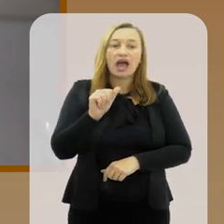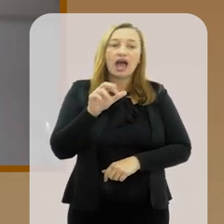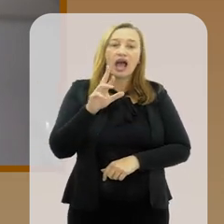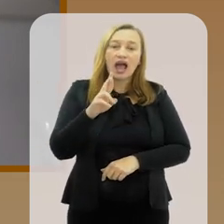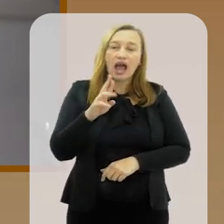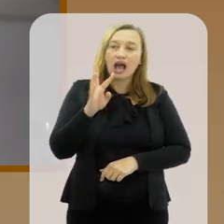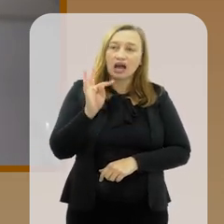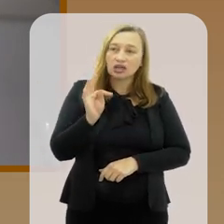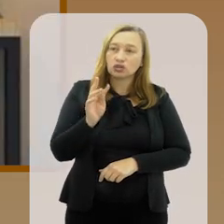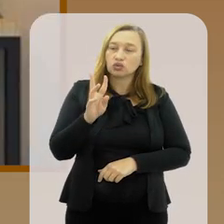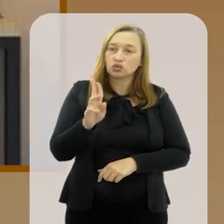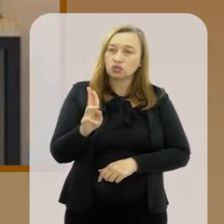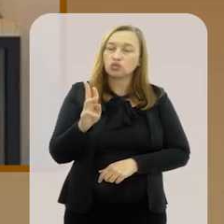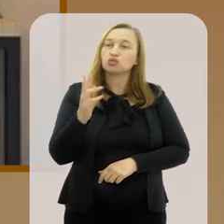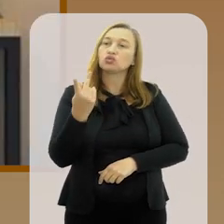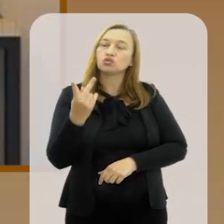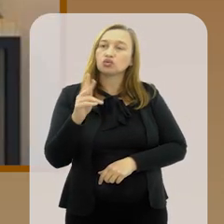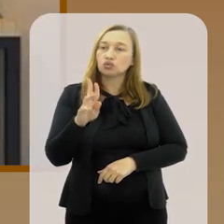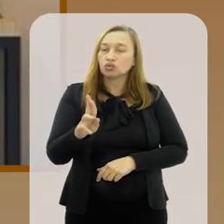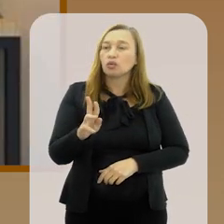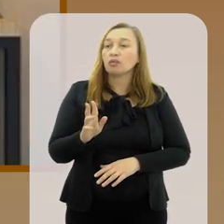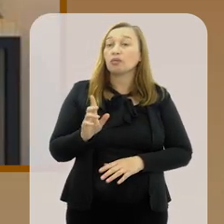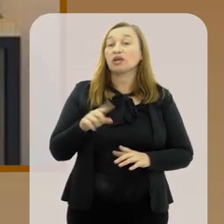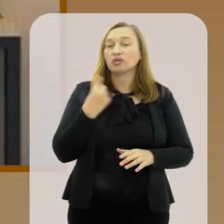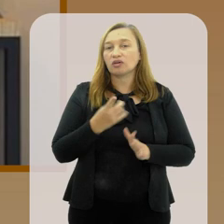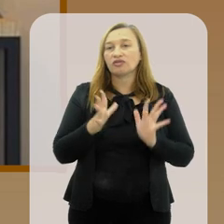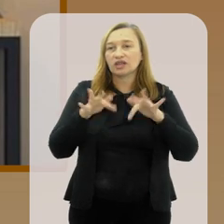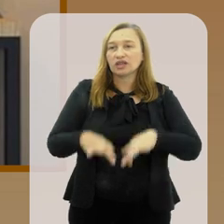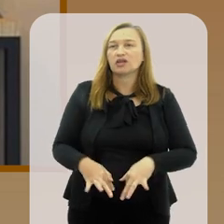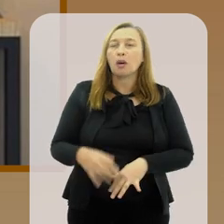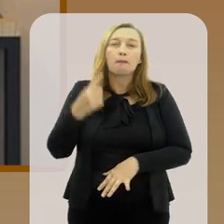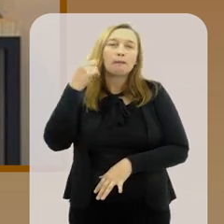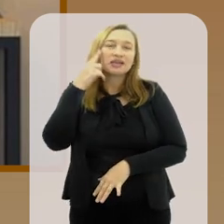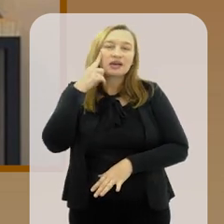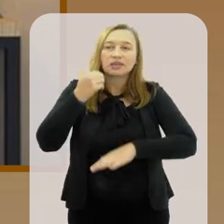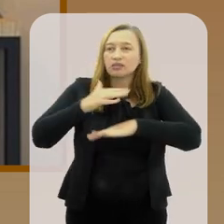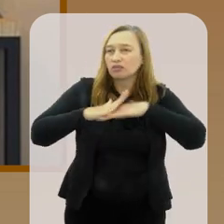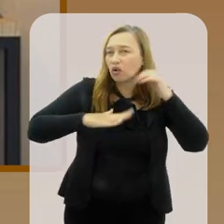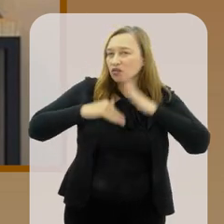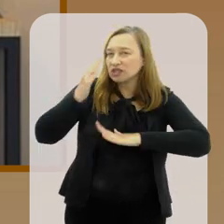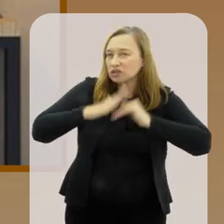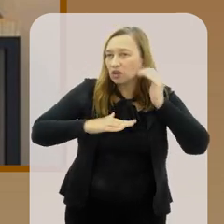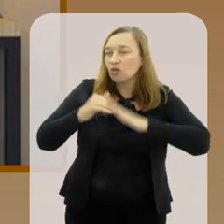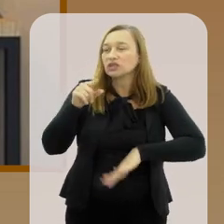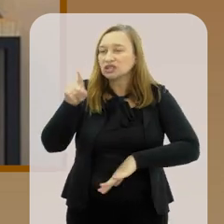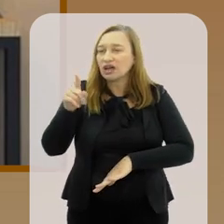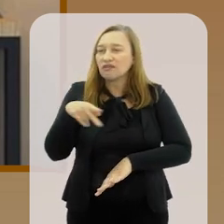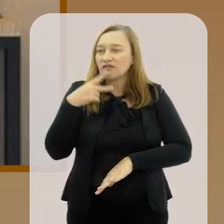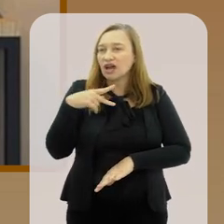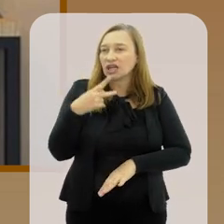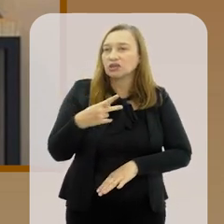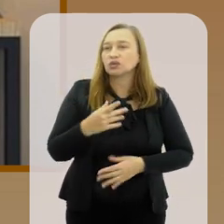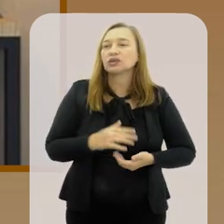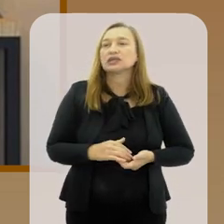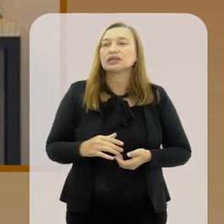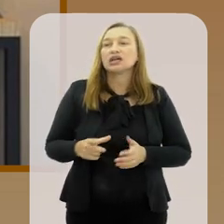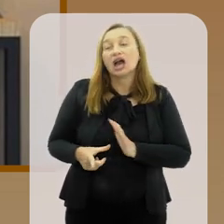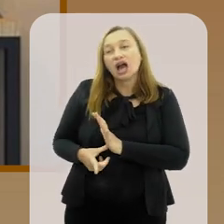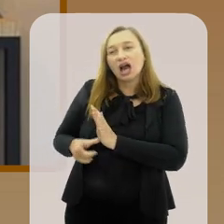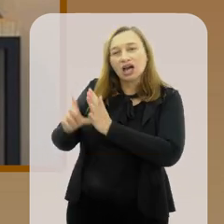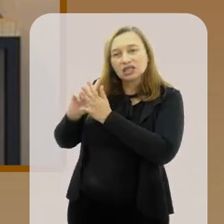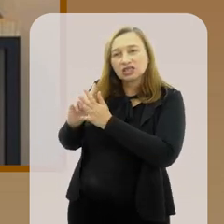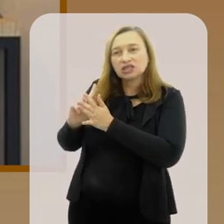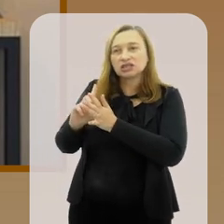sério e Arthur para a gente encerrar qual a sua perspectiva profissional você estava